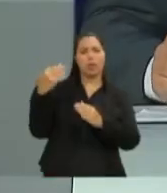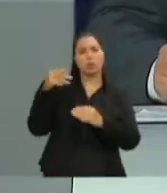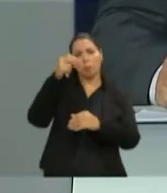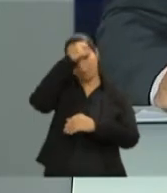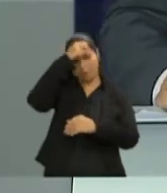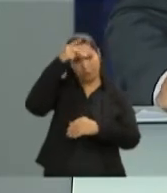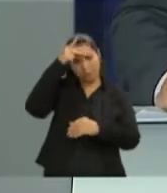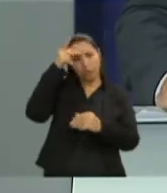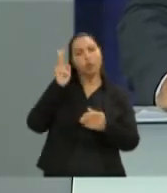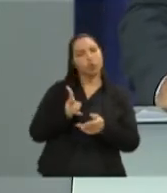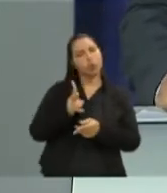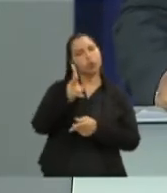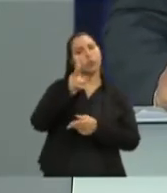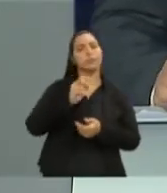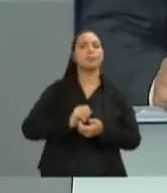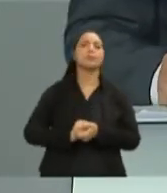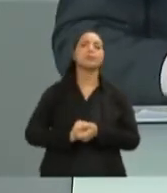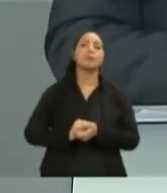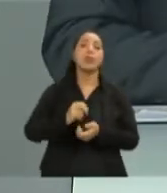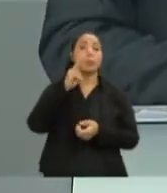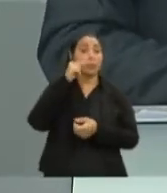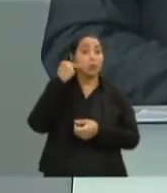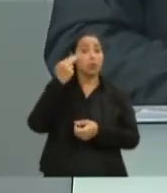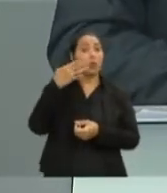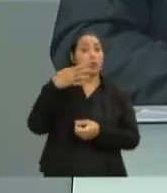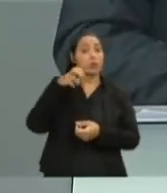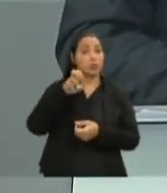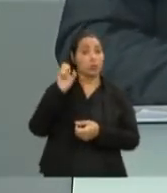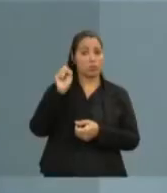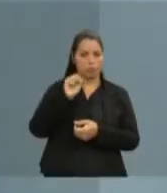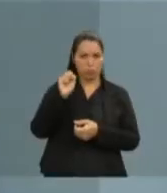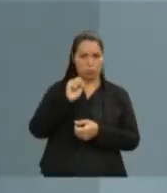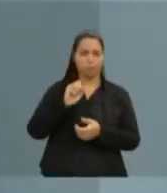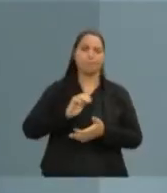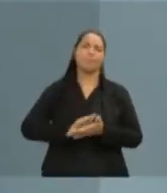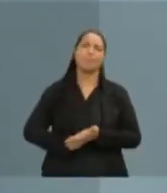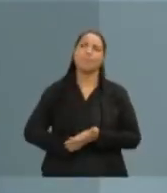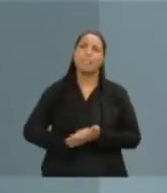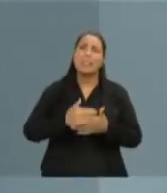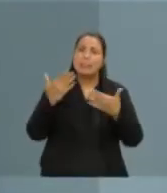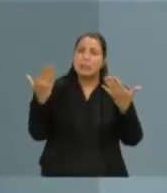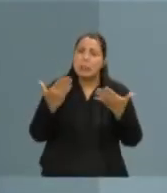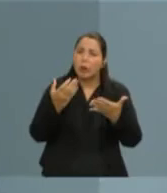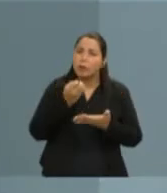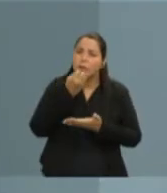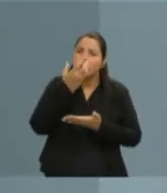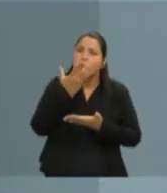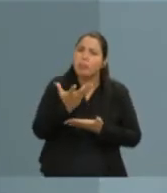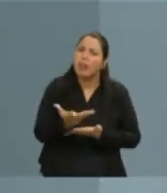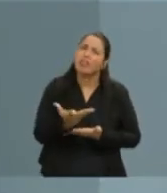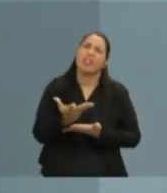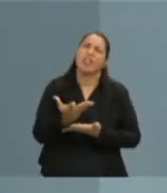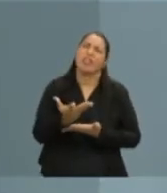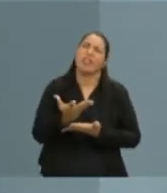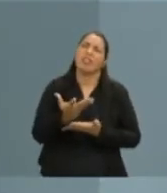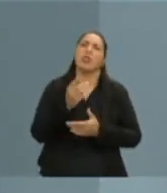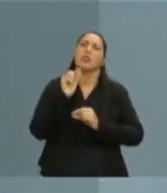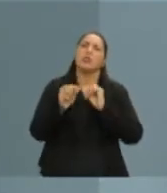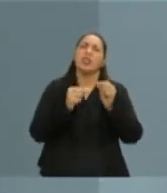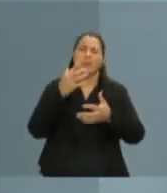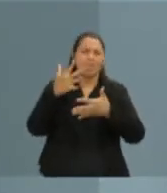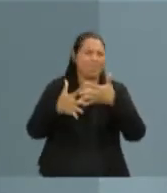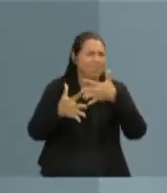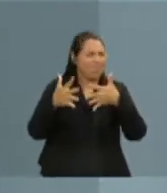Candidato Pasolini, 45 segundos para a sua réplica. Confesso que agora o telespectador ficou confuso. O candidato falou que